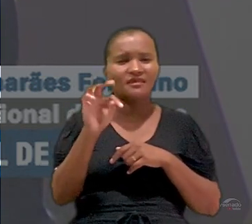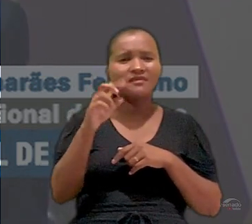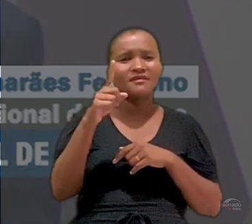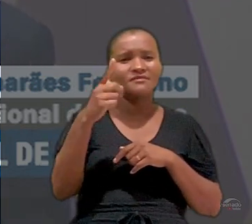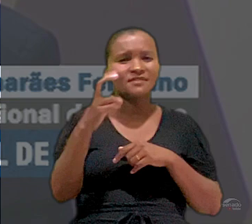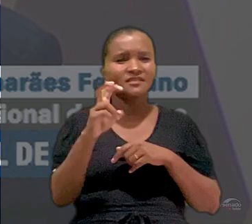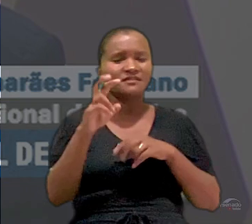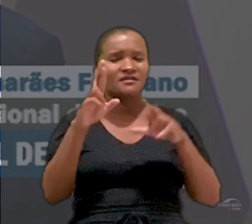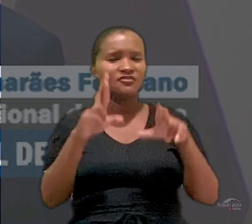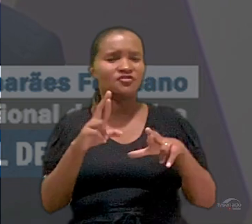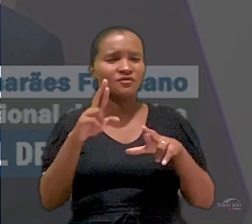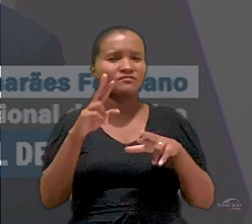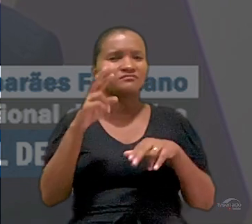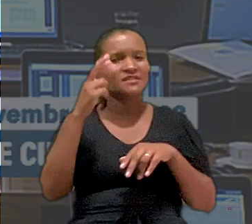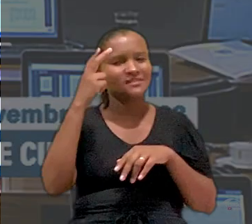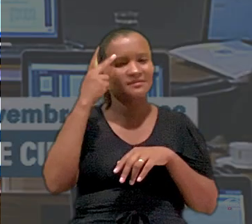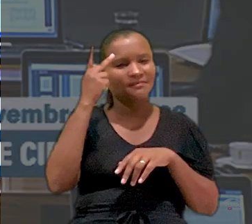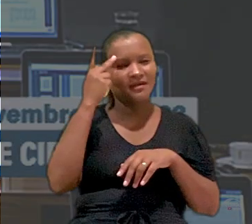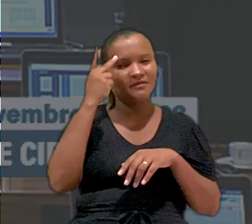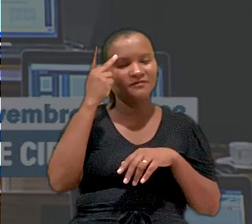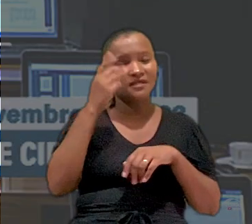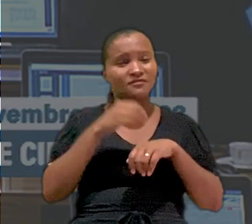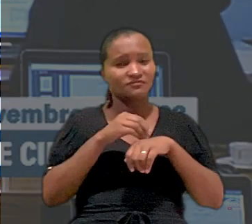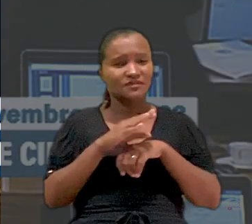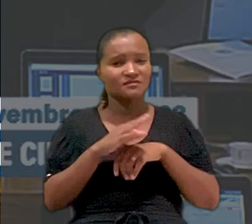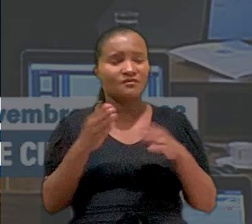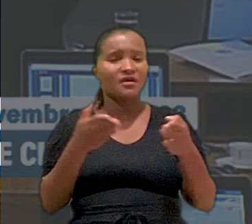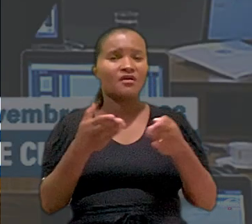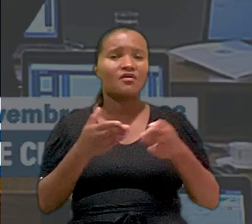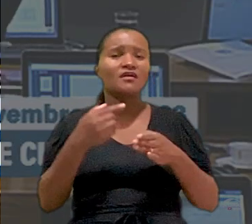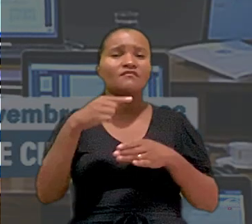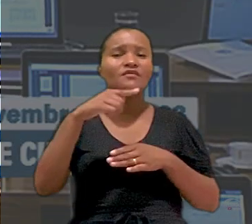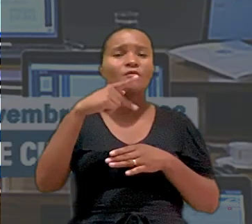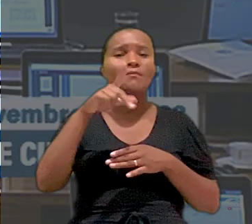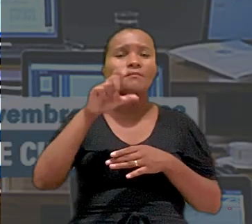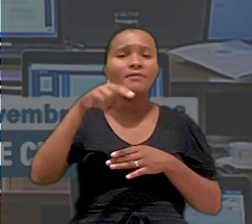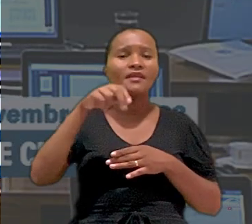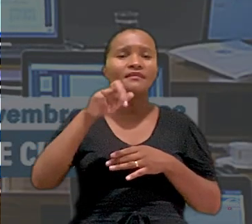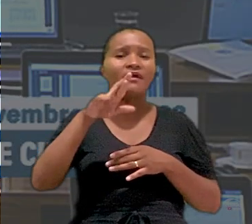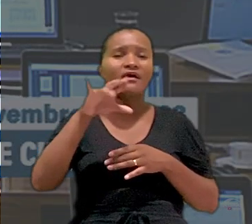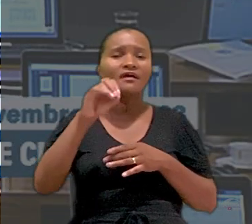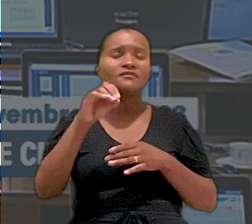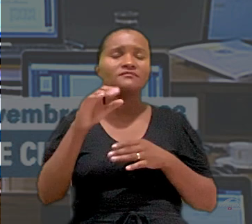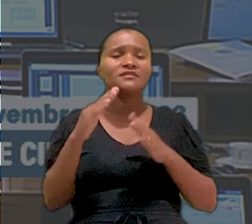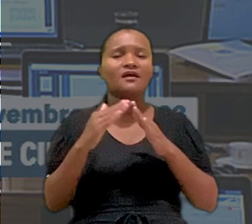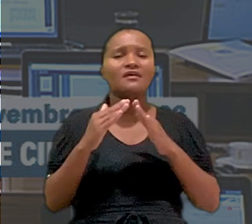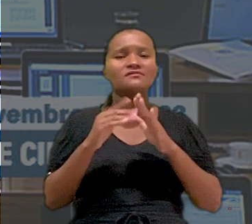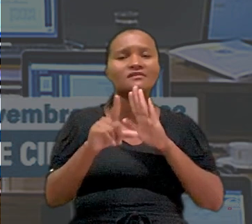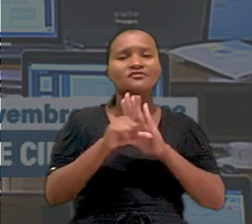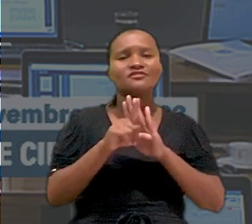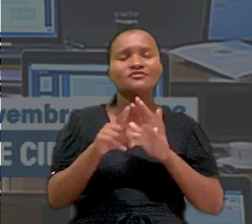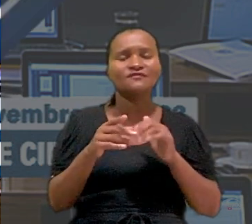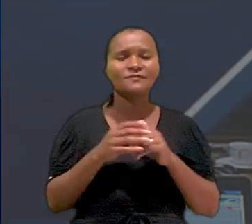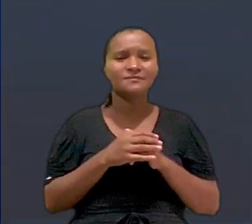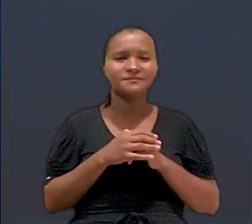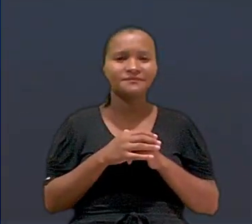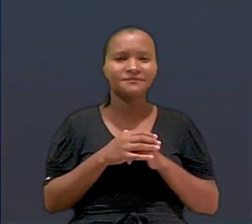15ª Região em Campinas. As indicações vão ser submetidas agora ao plenário da Casa Legislativa.